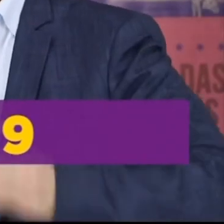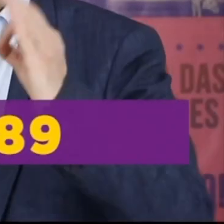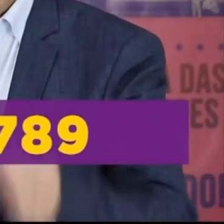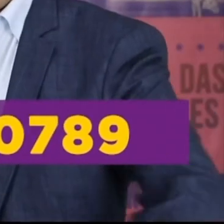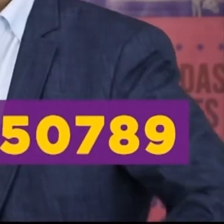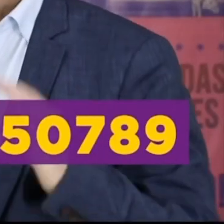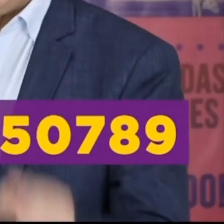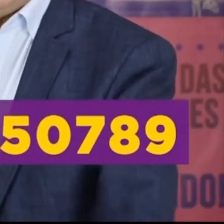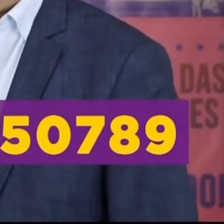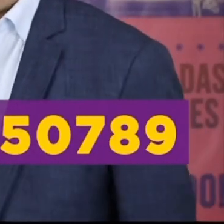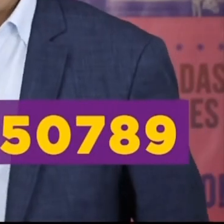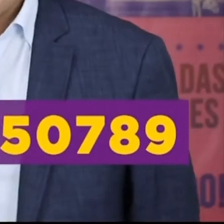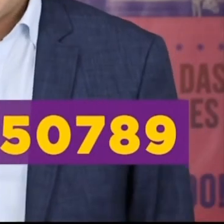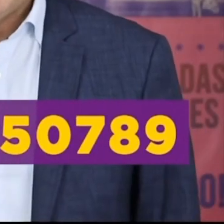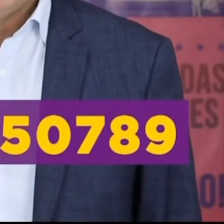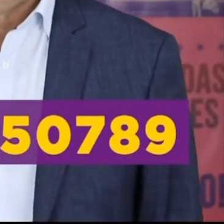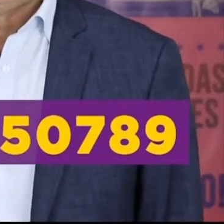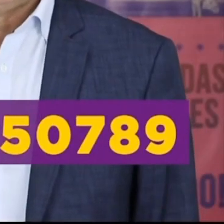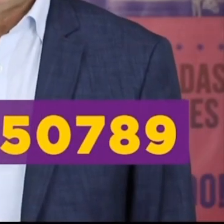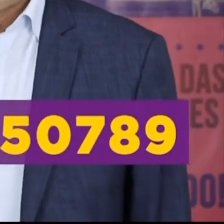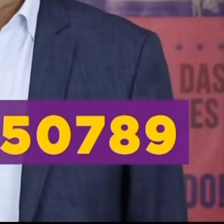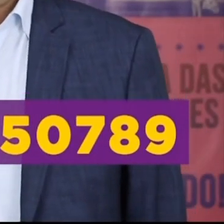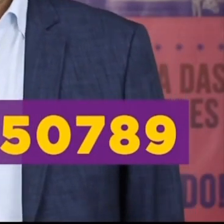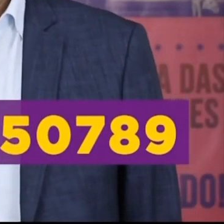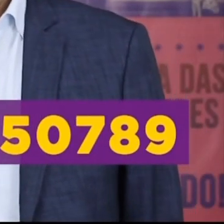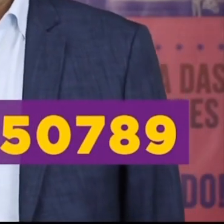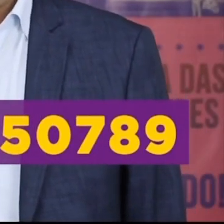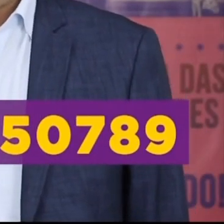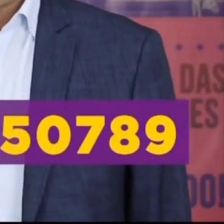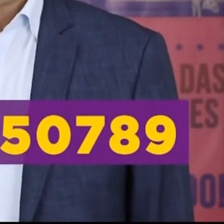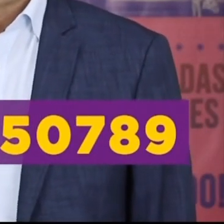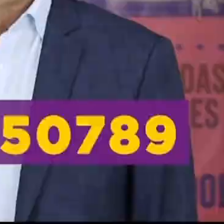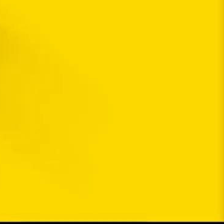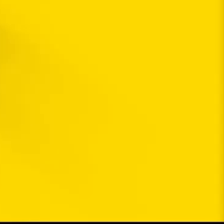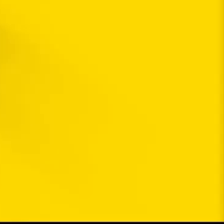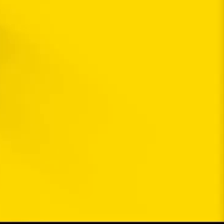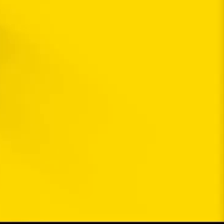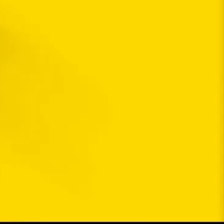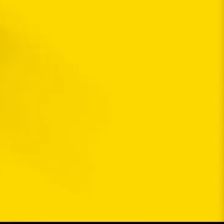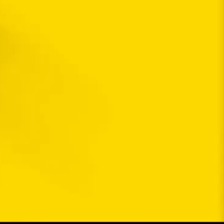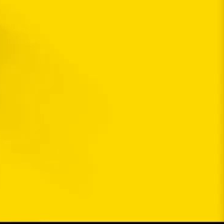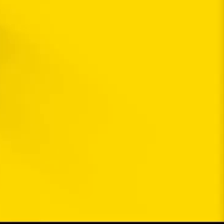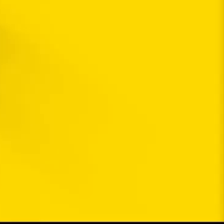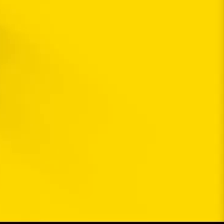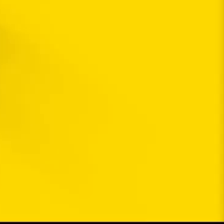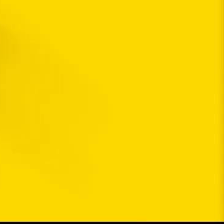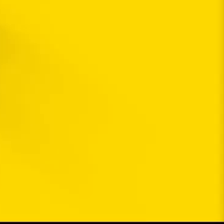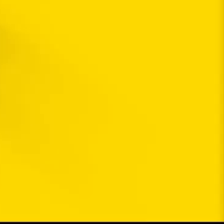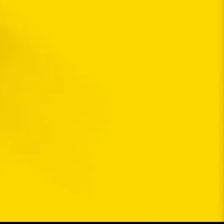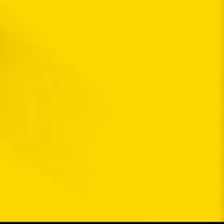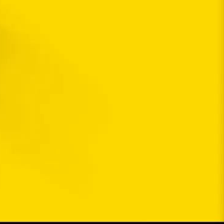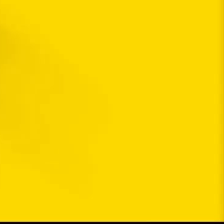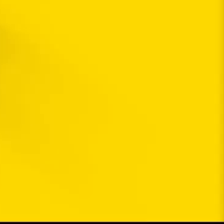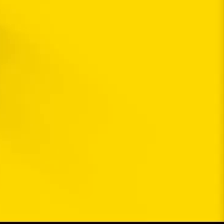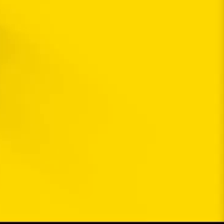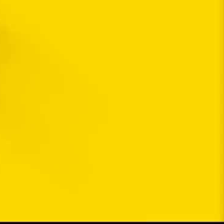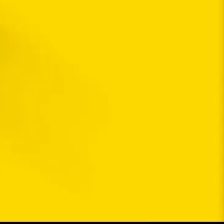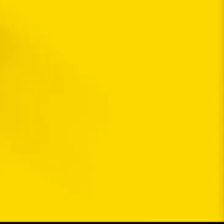Educação em primeiro lugar. Vote professor Genase, 57, 89. Pessoal, 50 faz diferença.